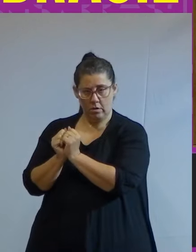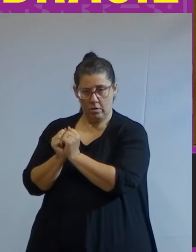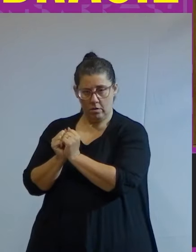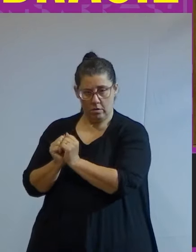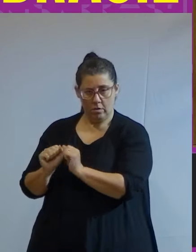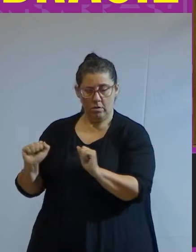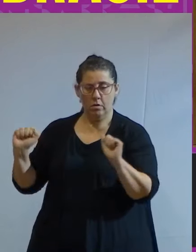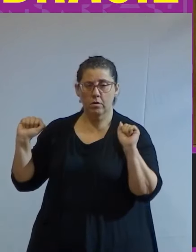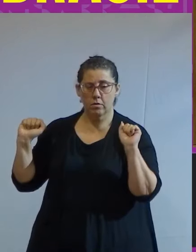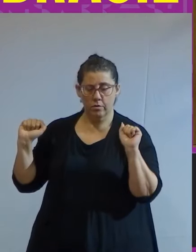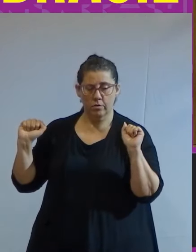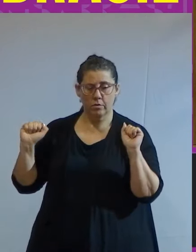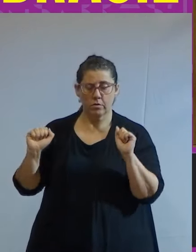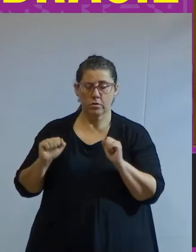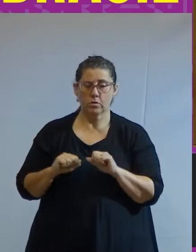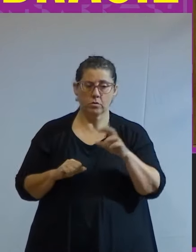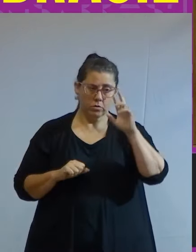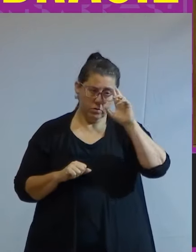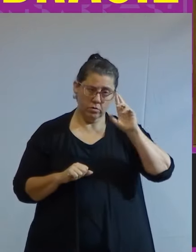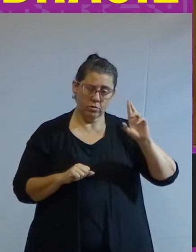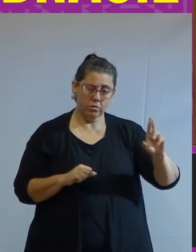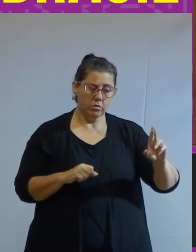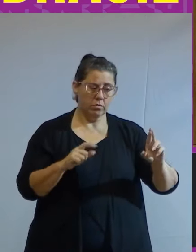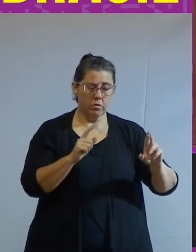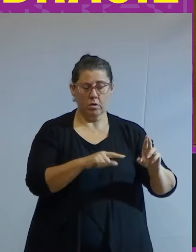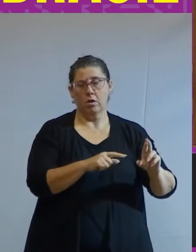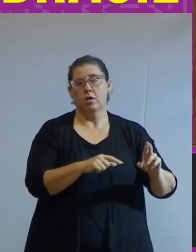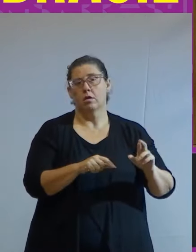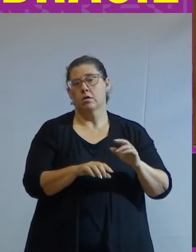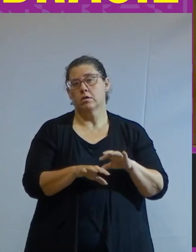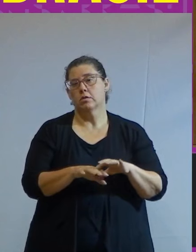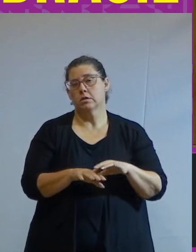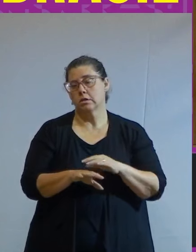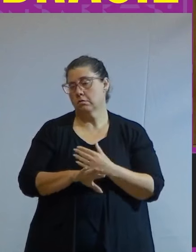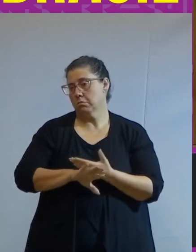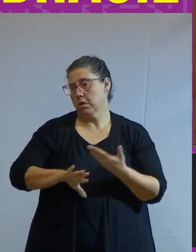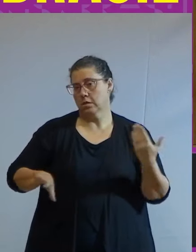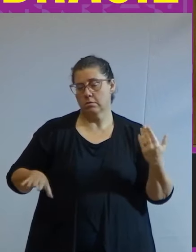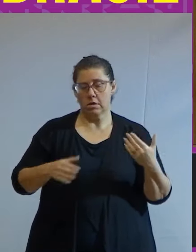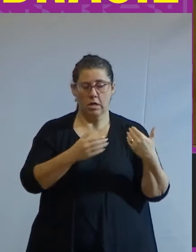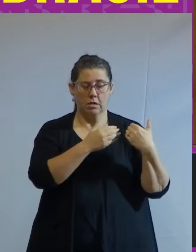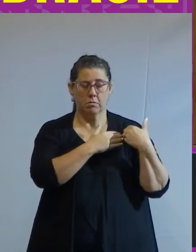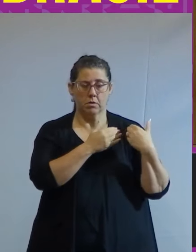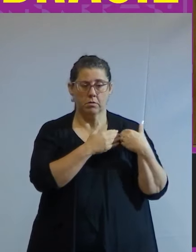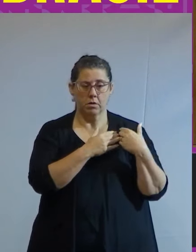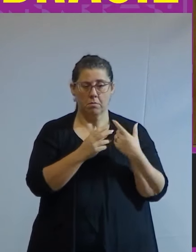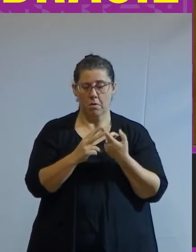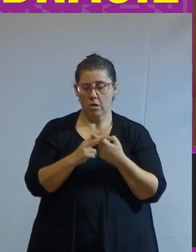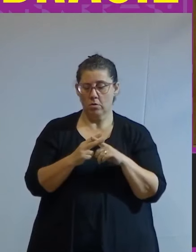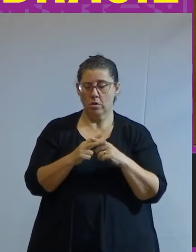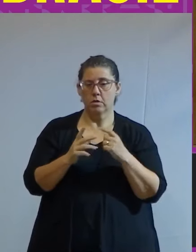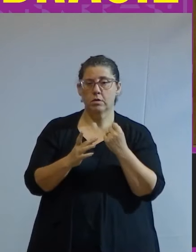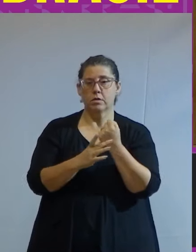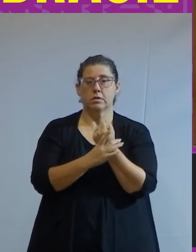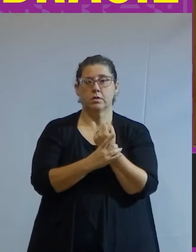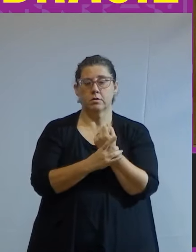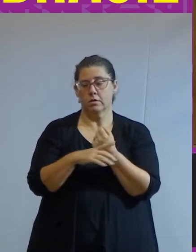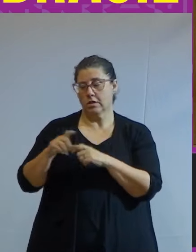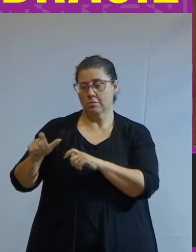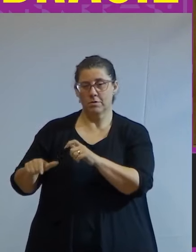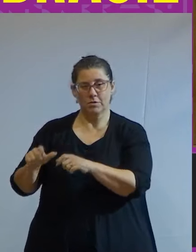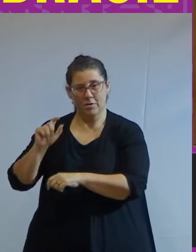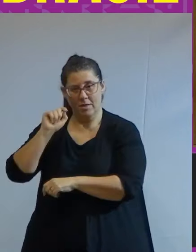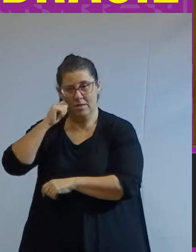desagrega os senhores são eximidos da responsabilidade de manutenção e segurança dos libertos